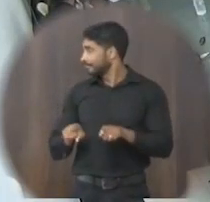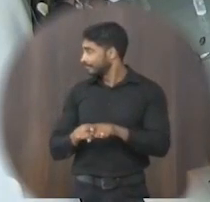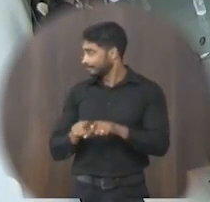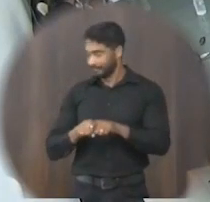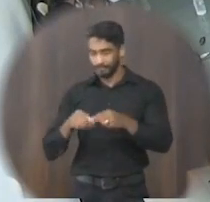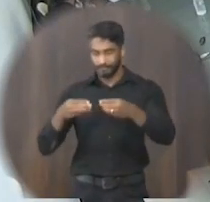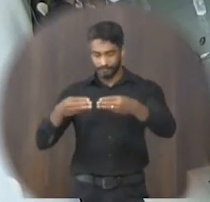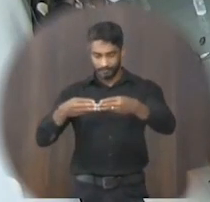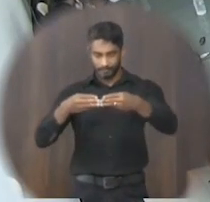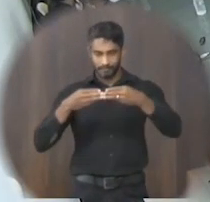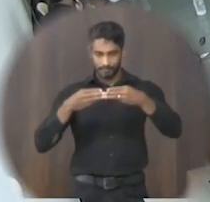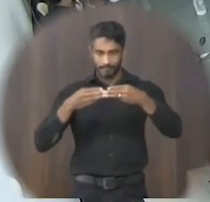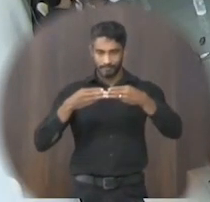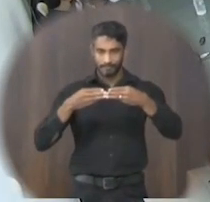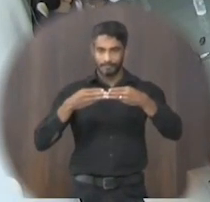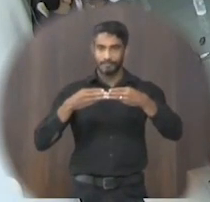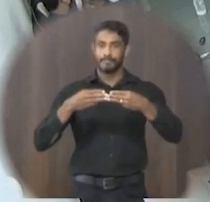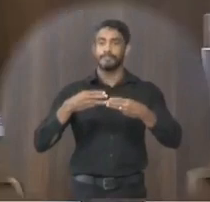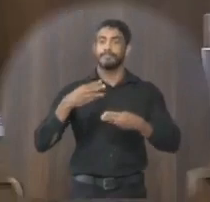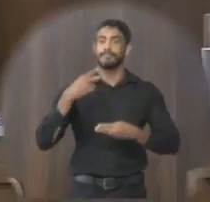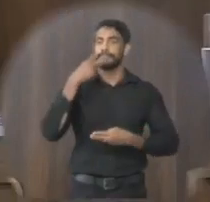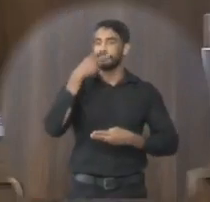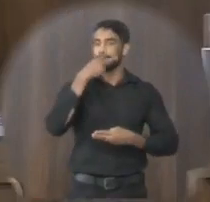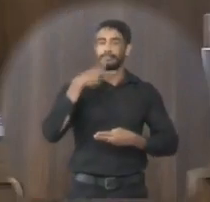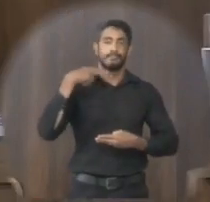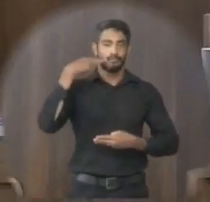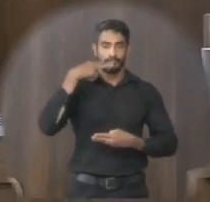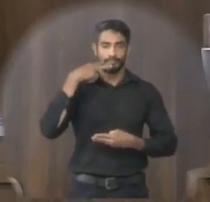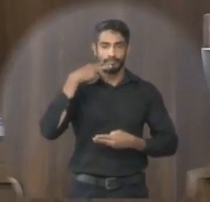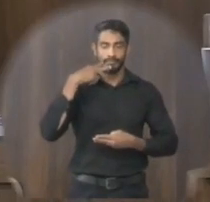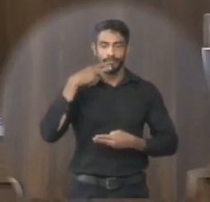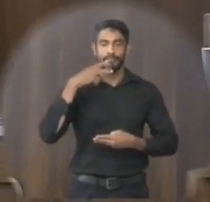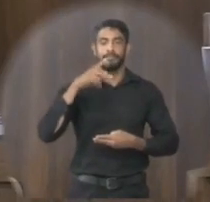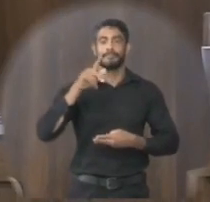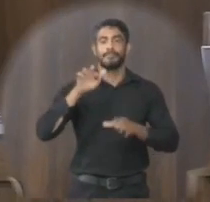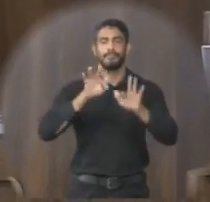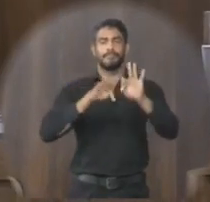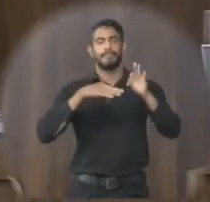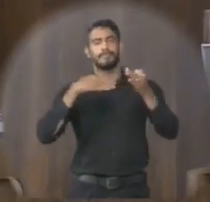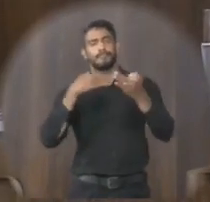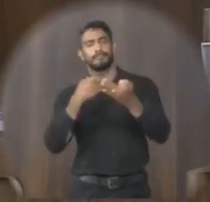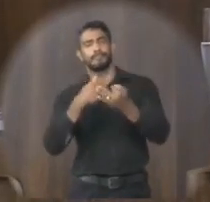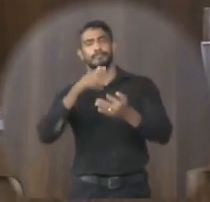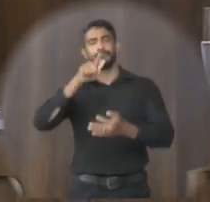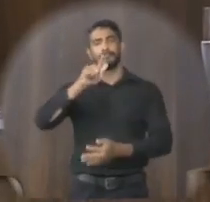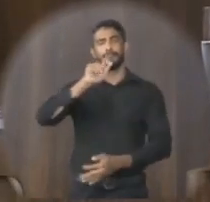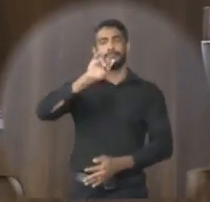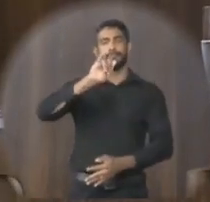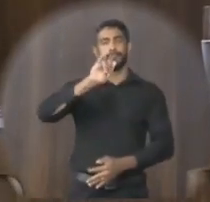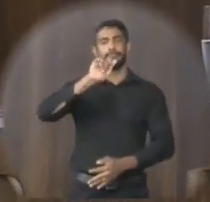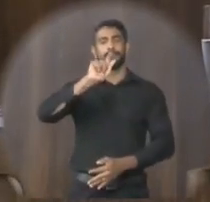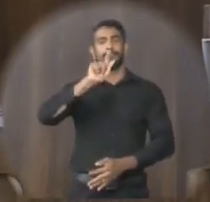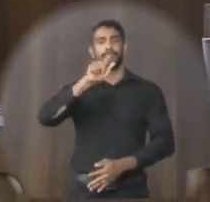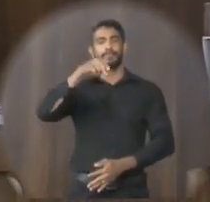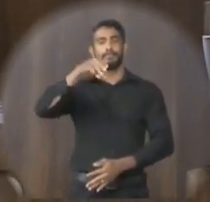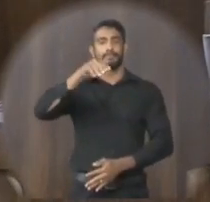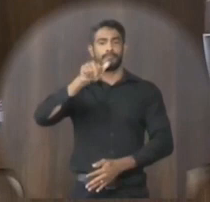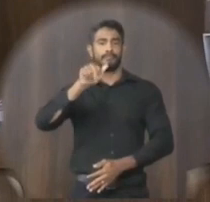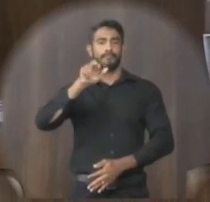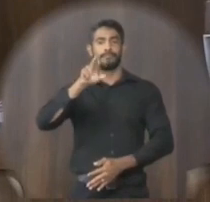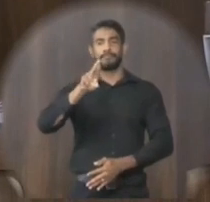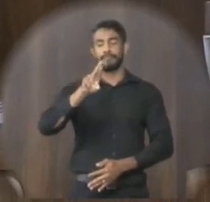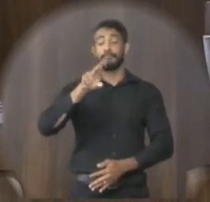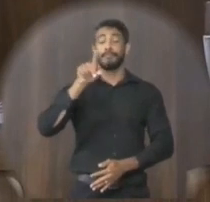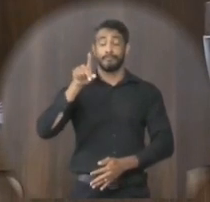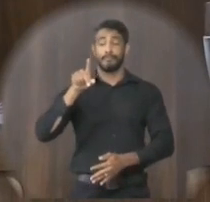verbal depois eu vou transcrever é a família enlutada de Gilmar Martins ele é tio da nossa assessora de imprensa